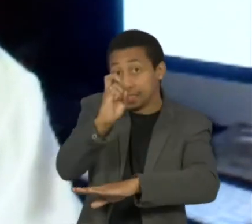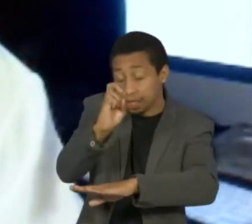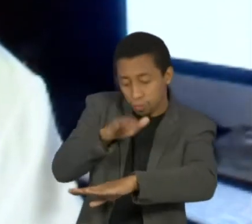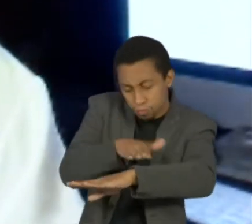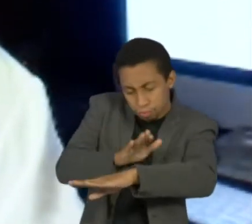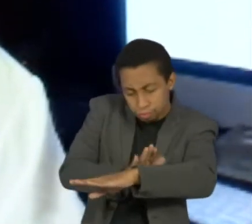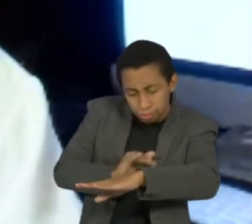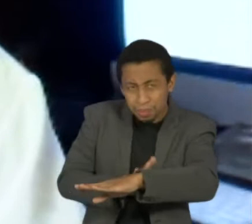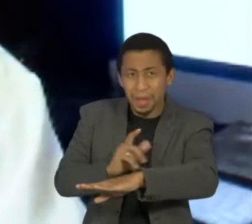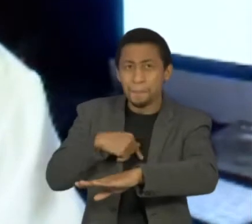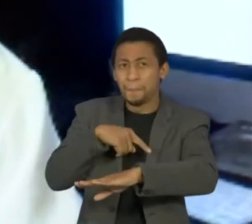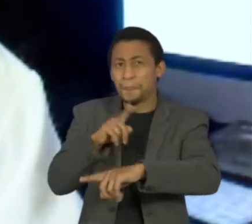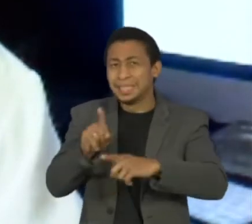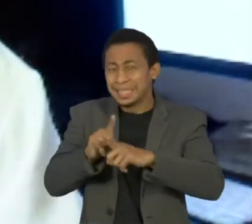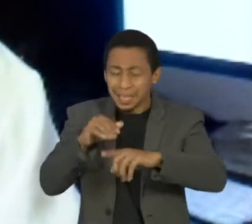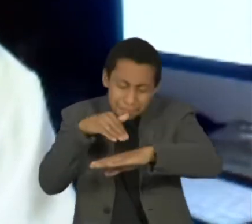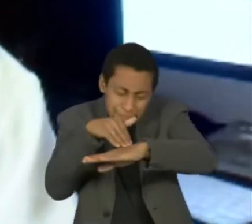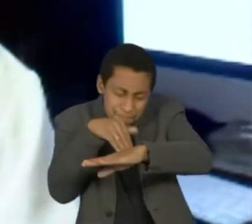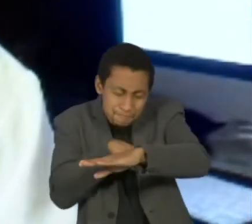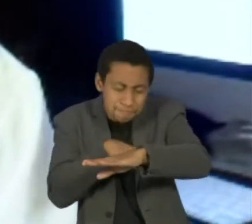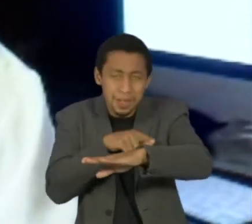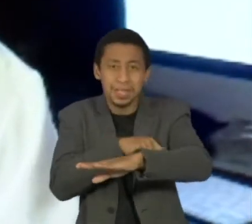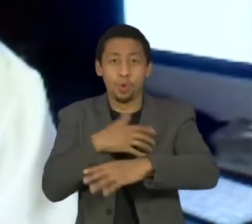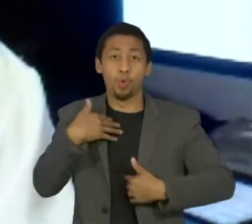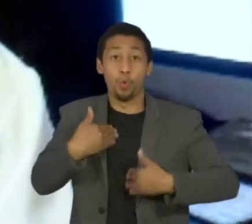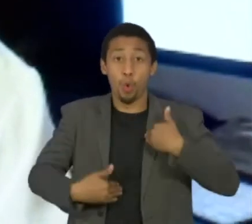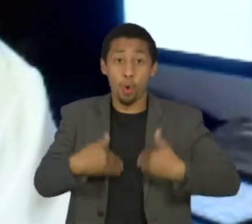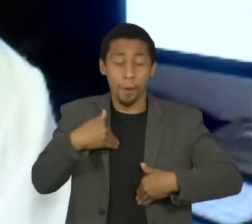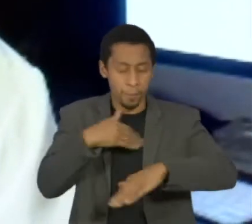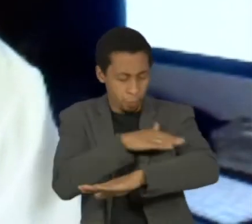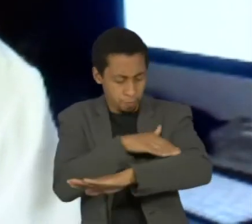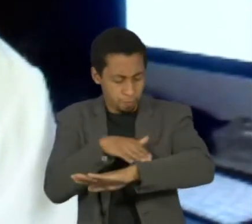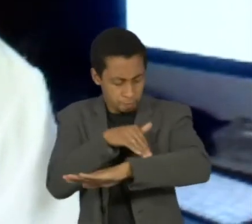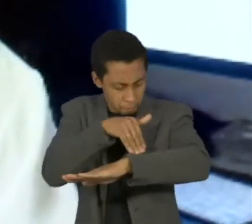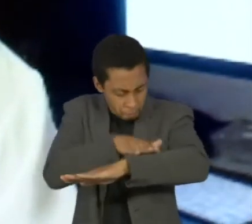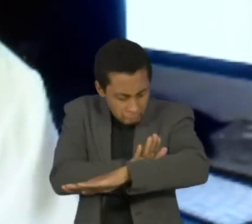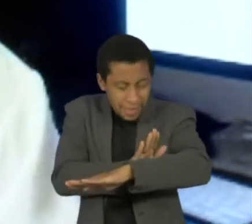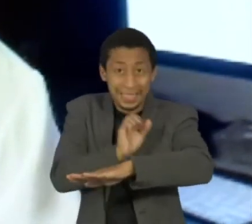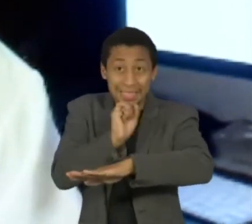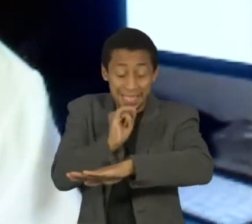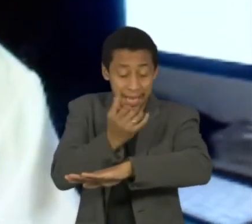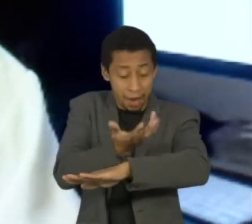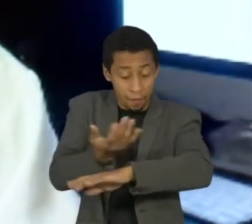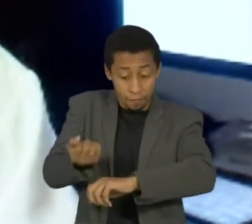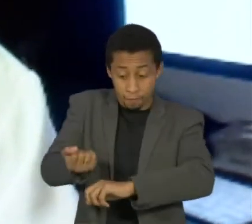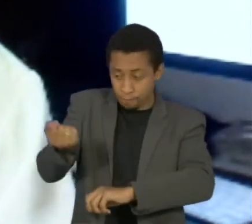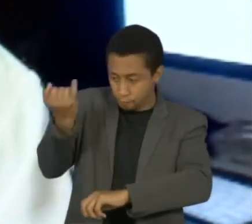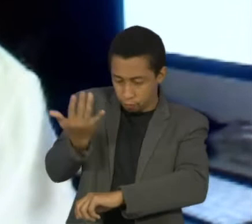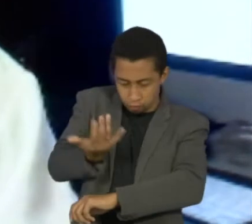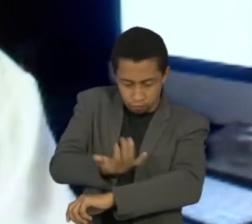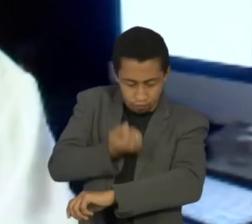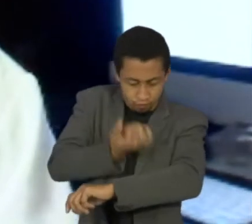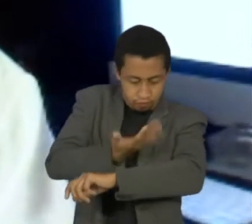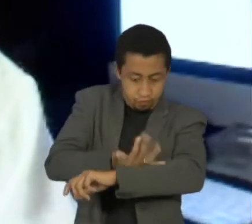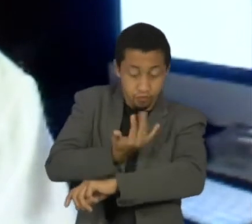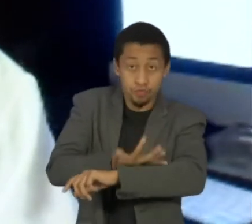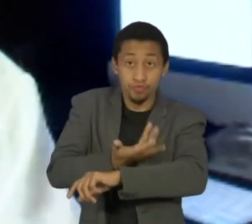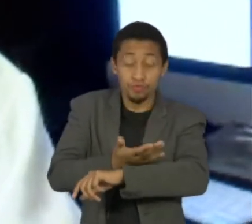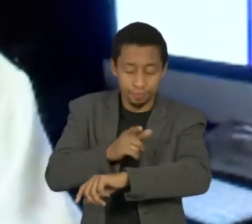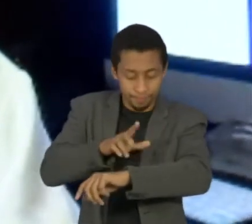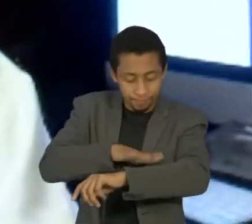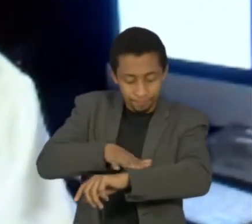dos tecidos mais enervados do nosso corpo. Então, se tira essa camada, que é epitelial, que é a mais superficial,